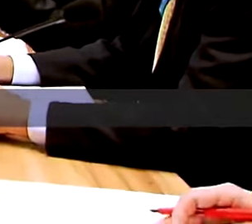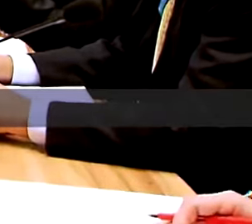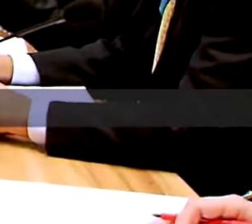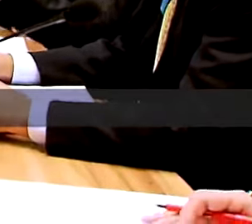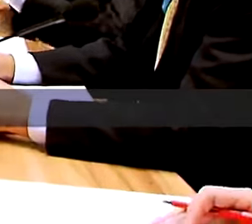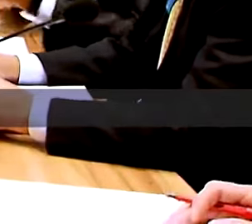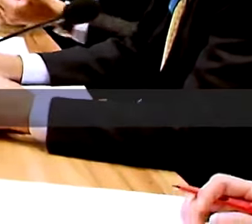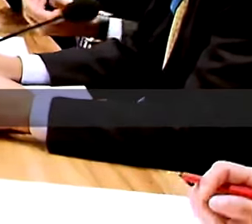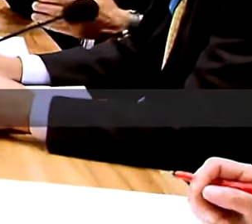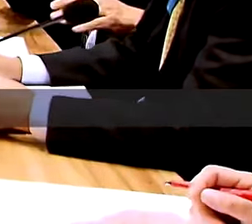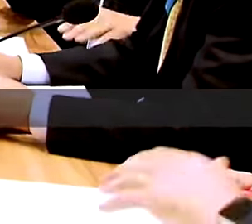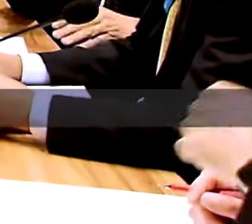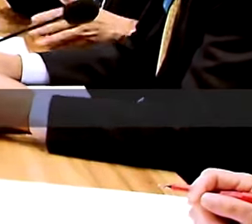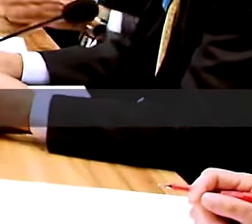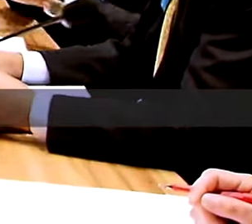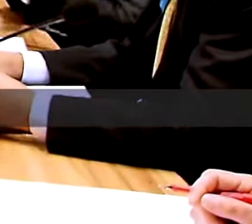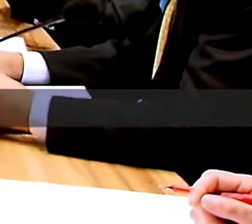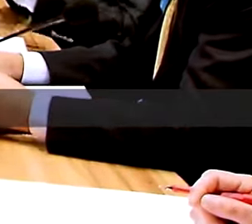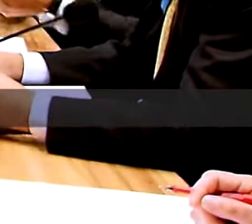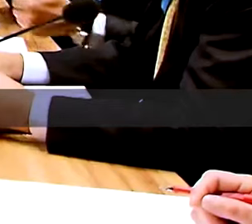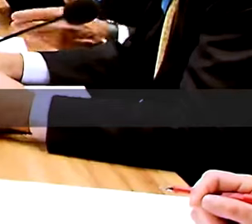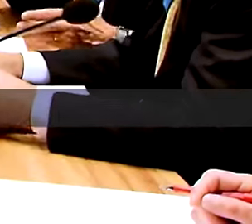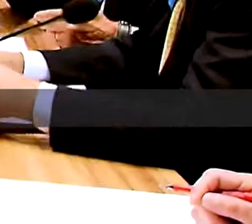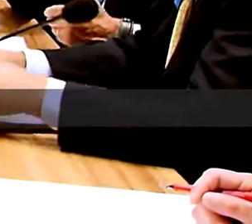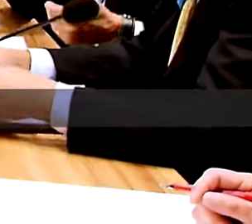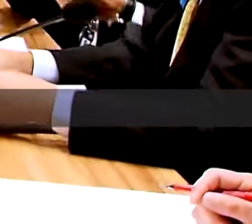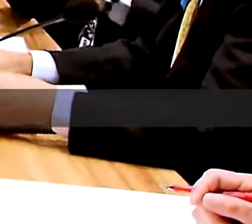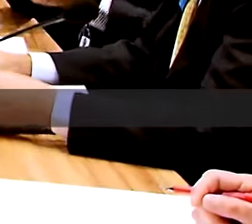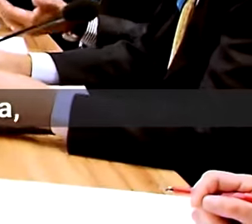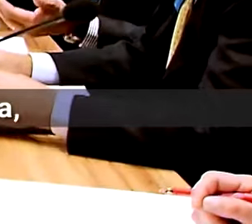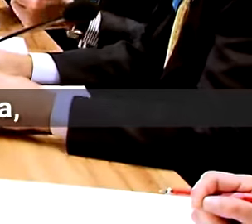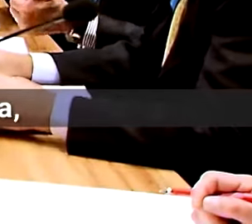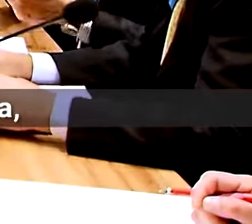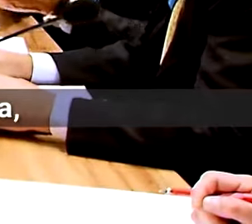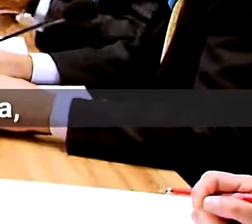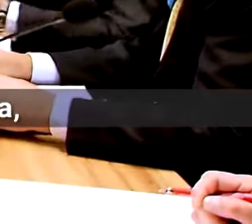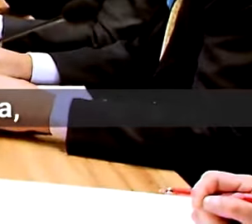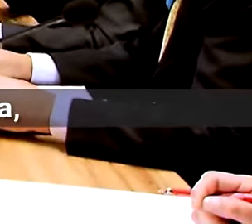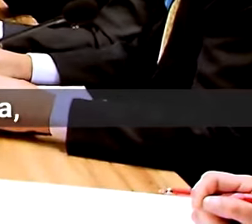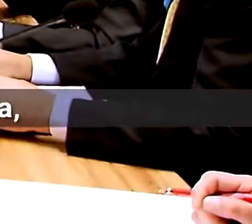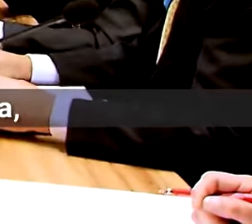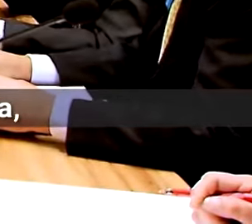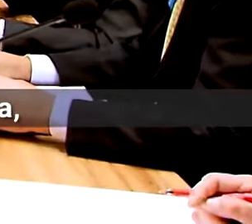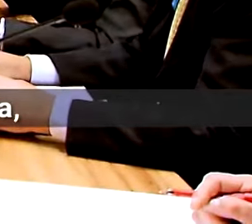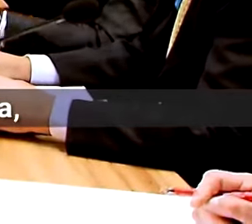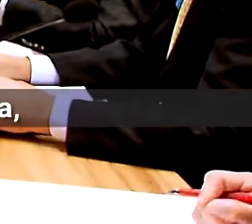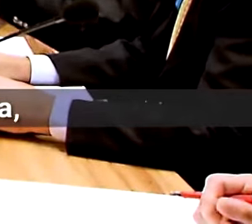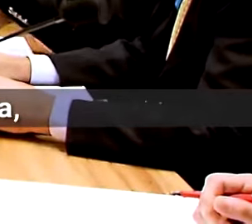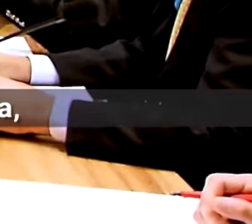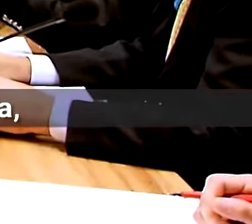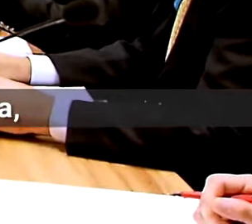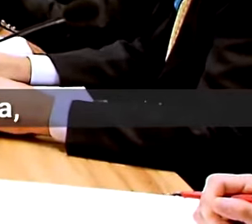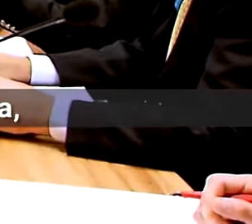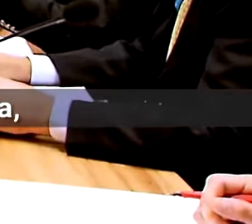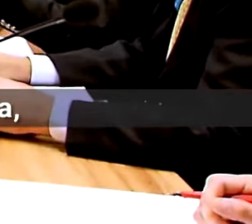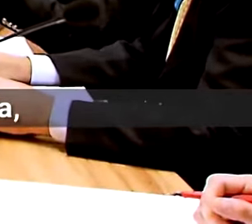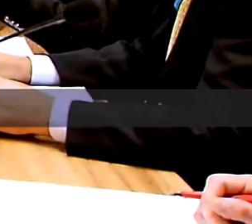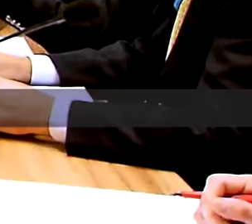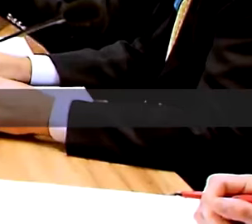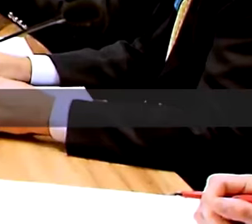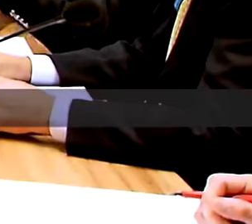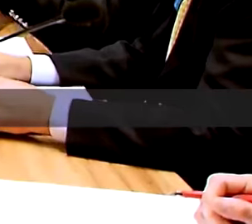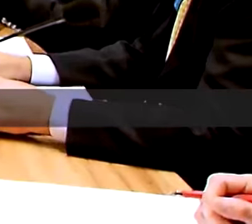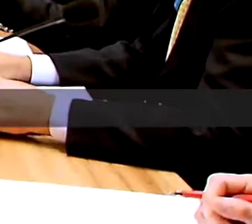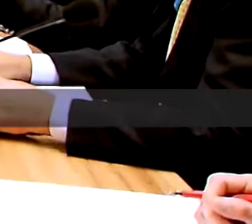sigam representando os integrantes do G20, do CAS, e que sigam empujando no sentido de que a agricultura,